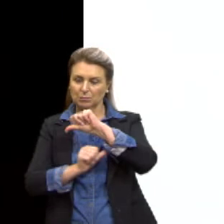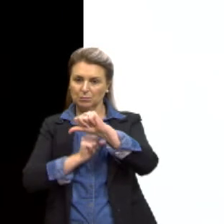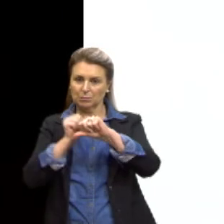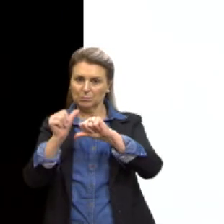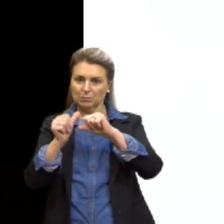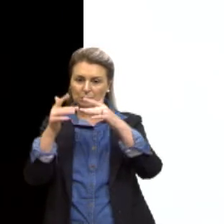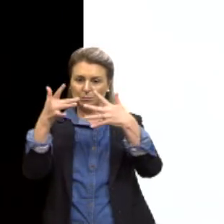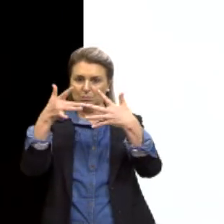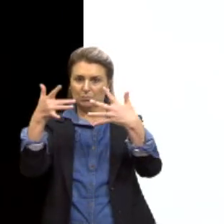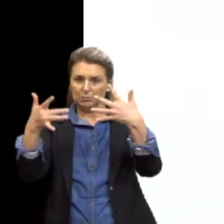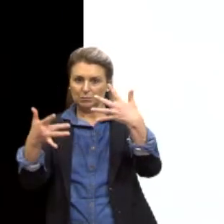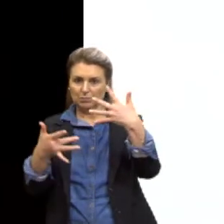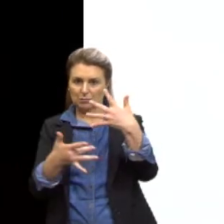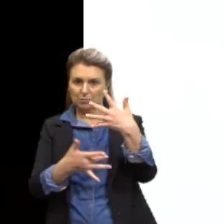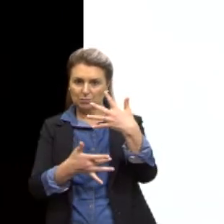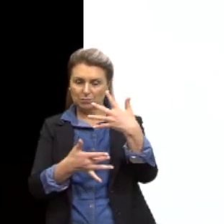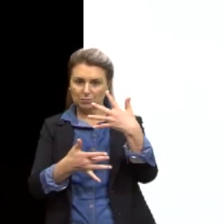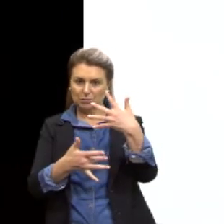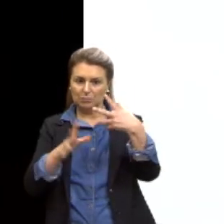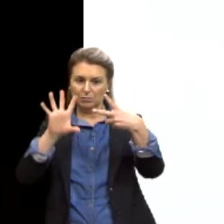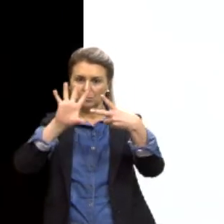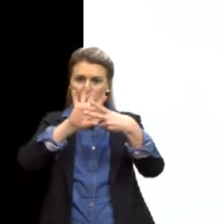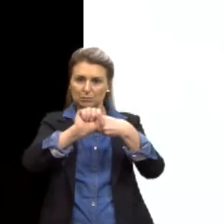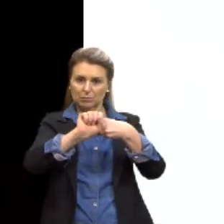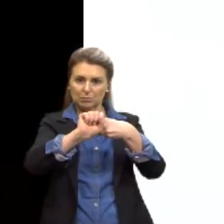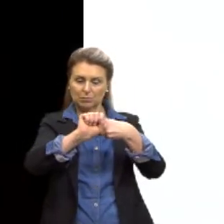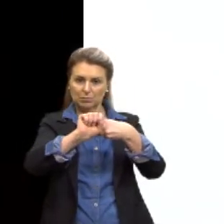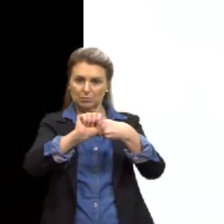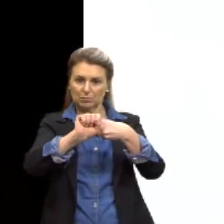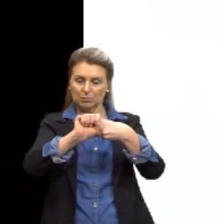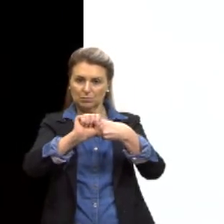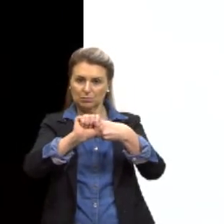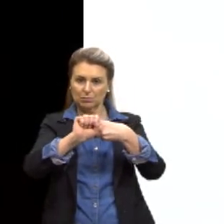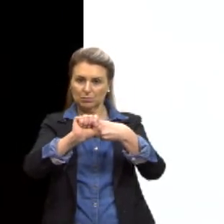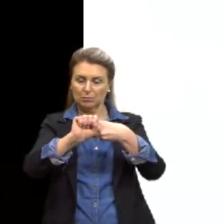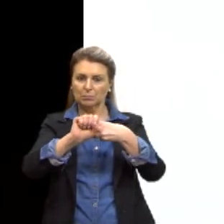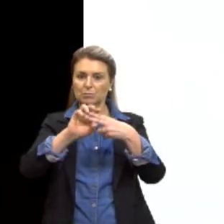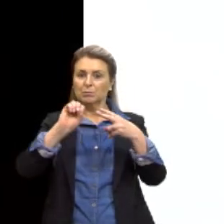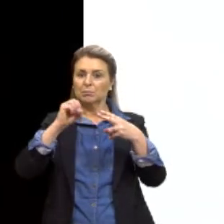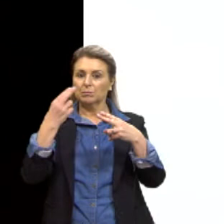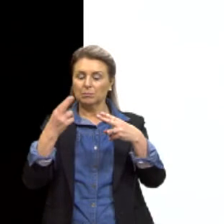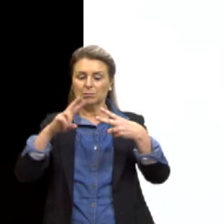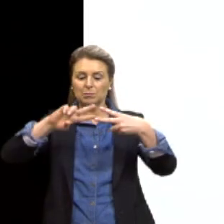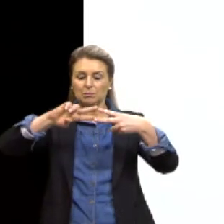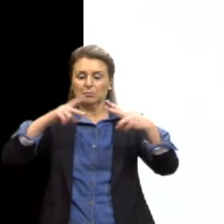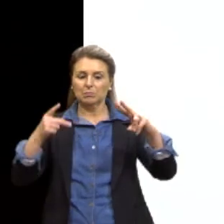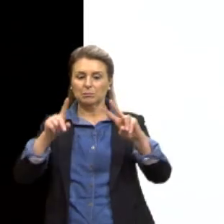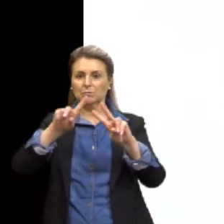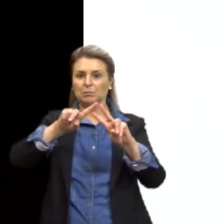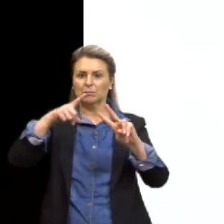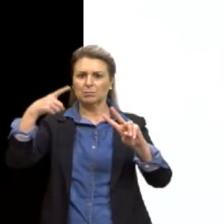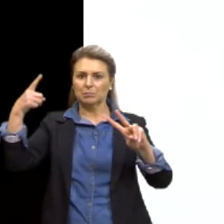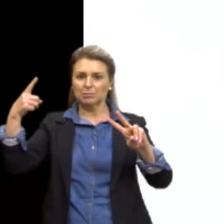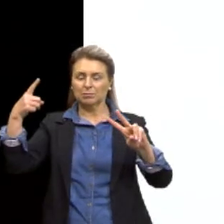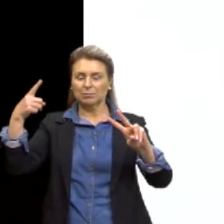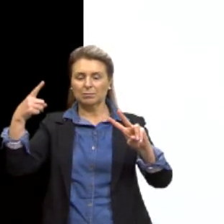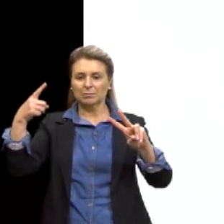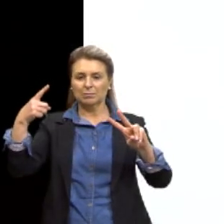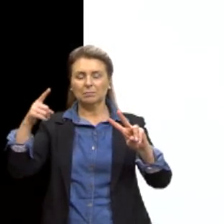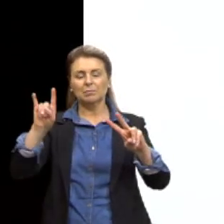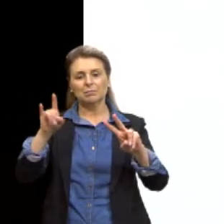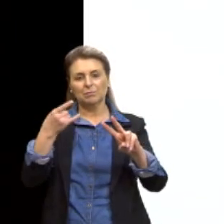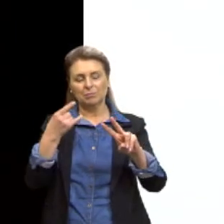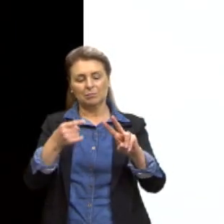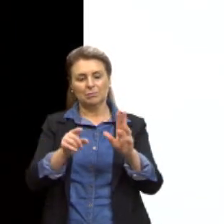letra D dominante, letra E transgênica. Transgênica, né, óbvio, eles